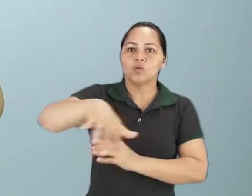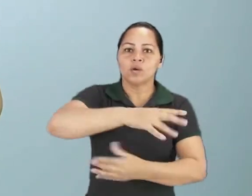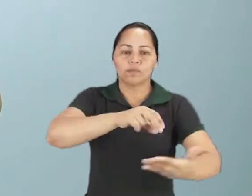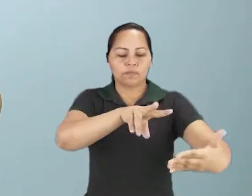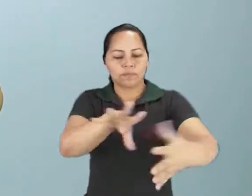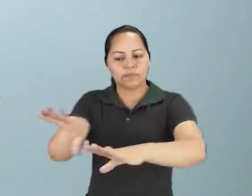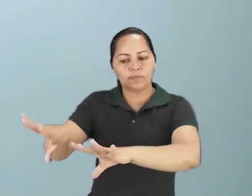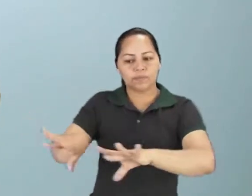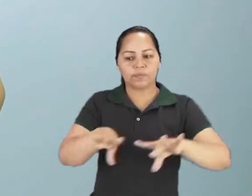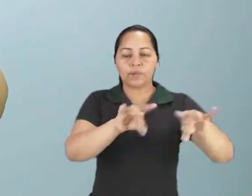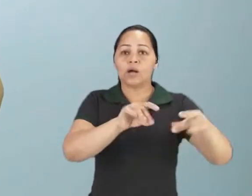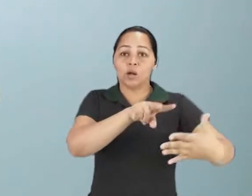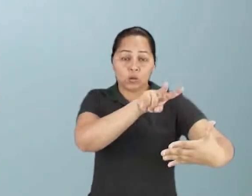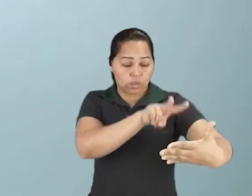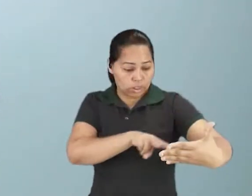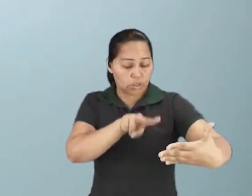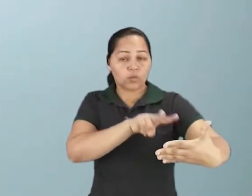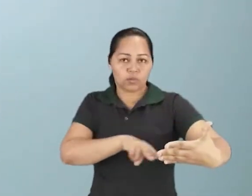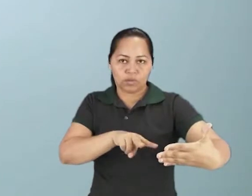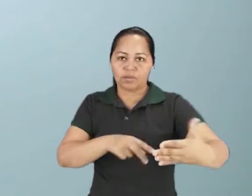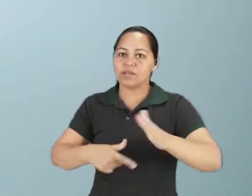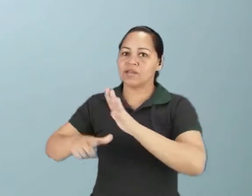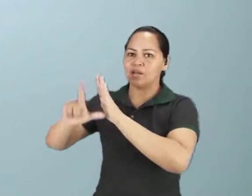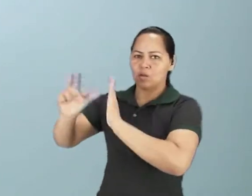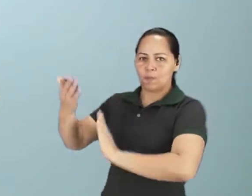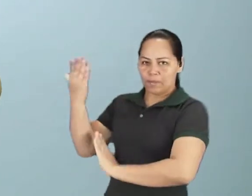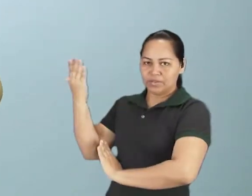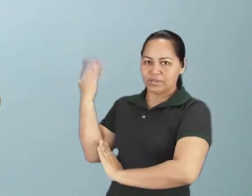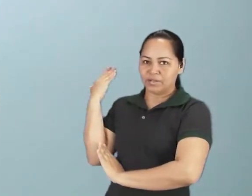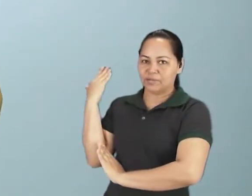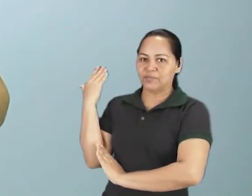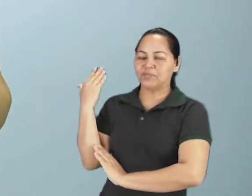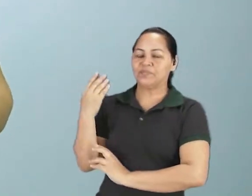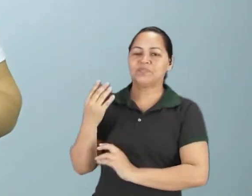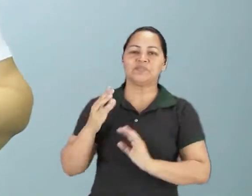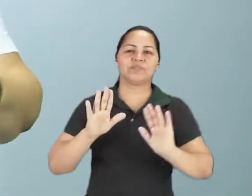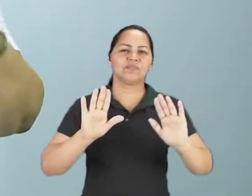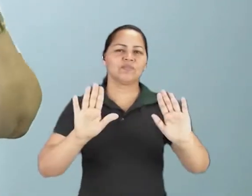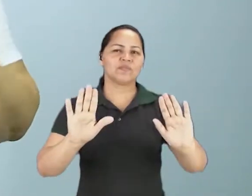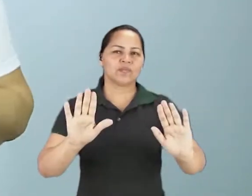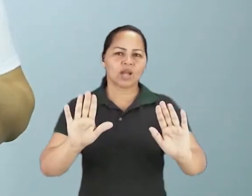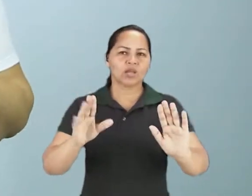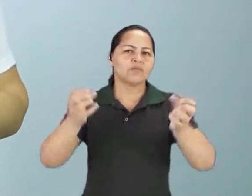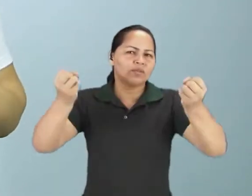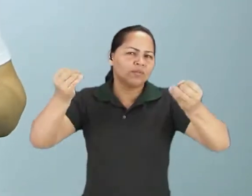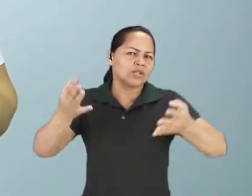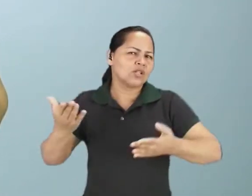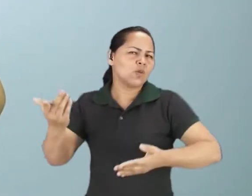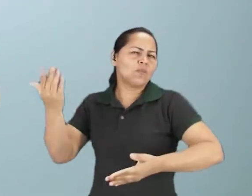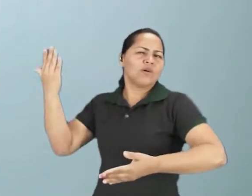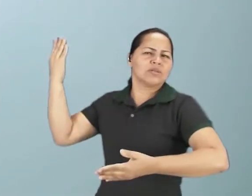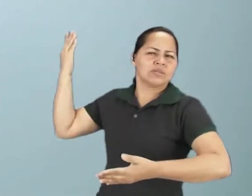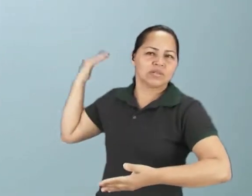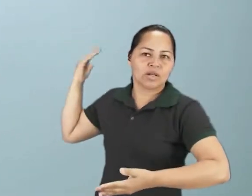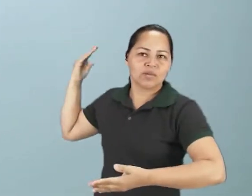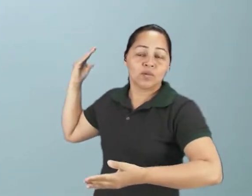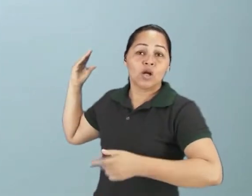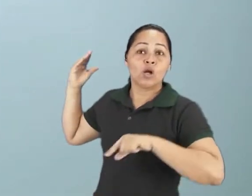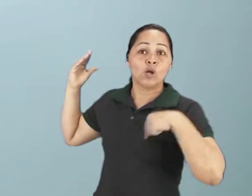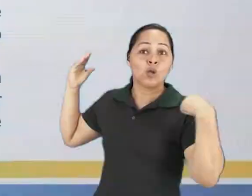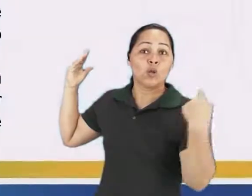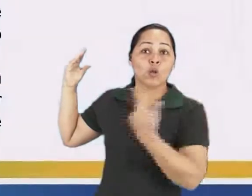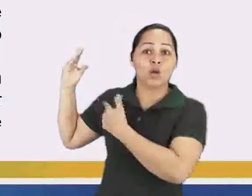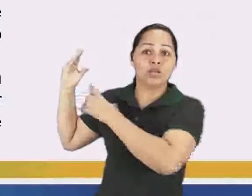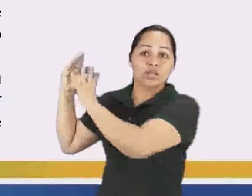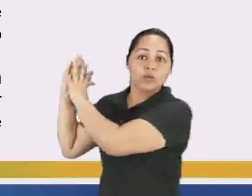mais atuais naqueles que vieram antes de nós. Então, como estamos falando desses que vieram antes de nós, é importante